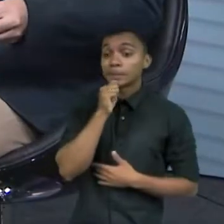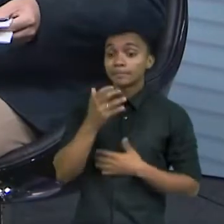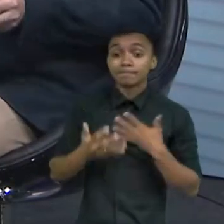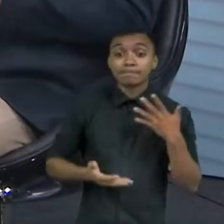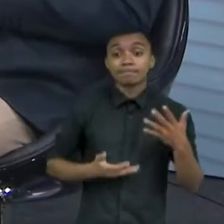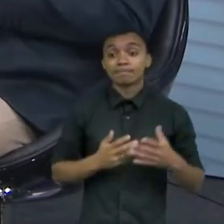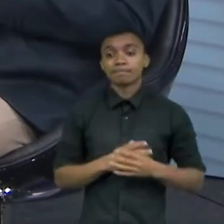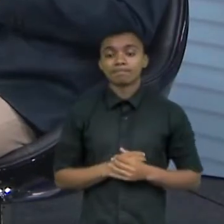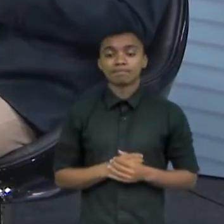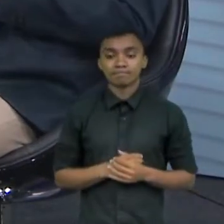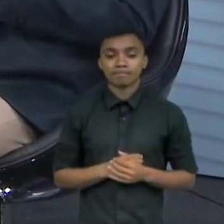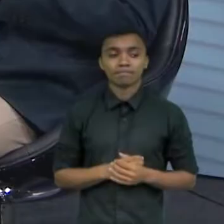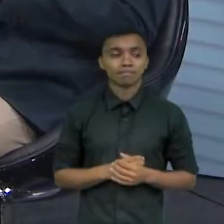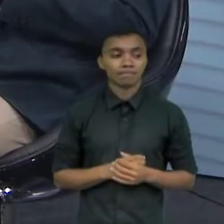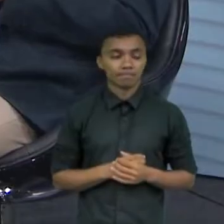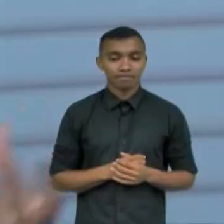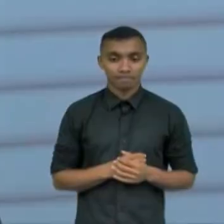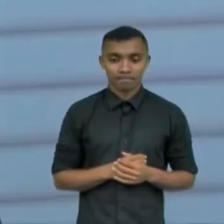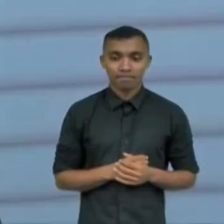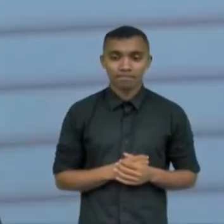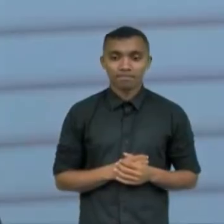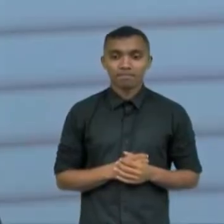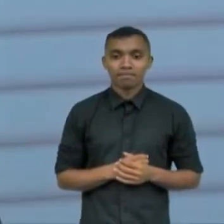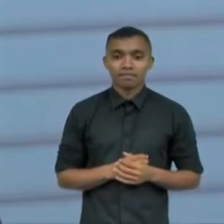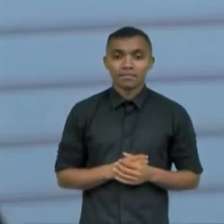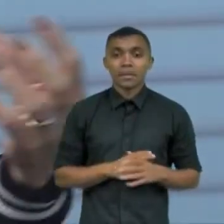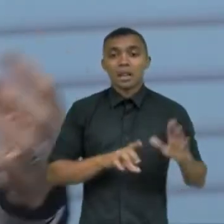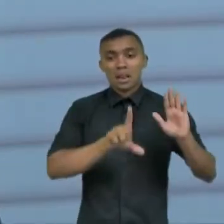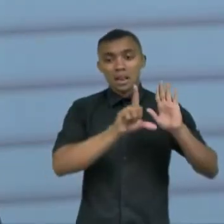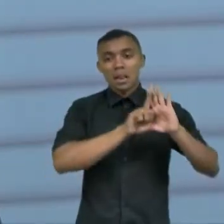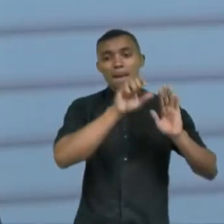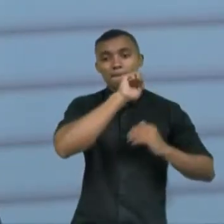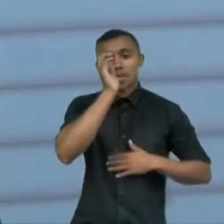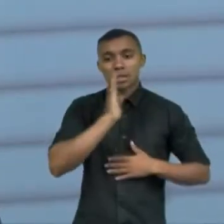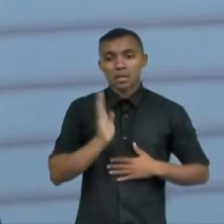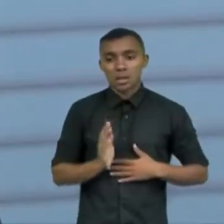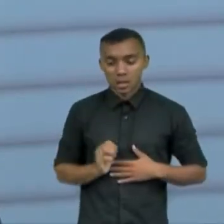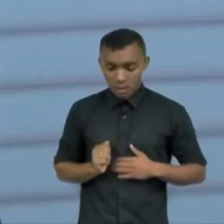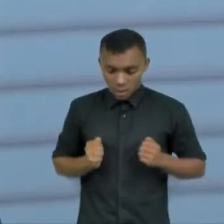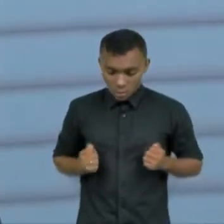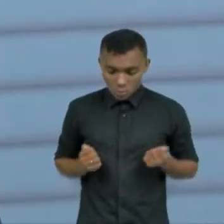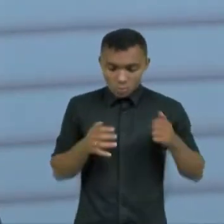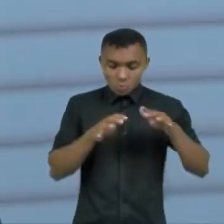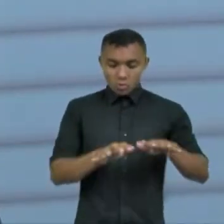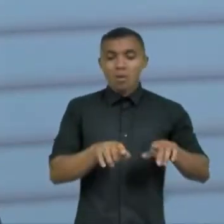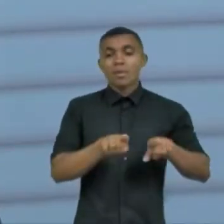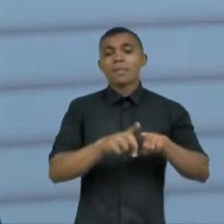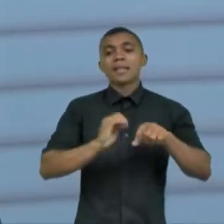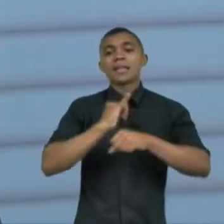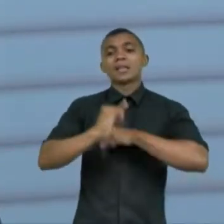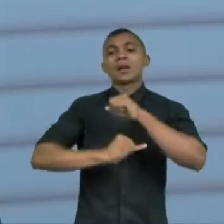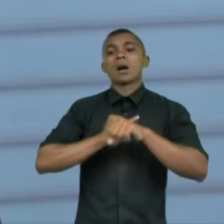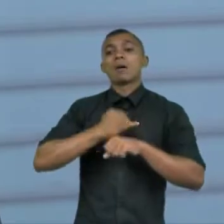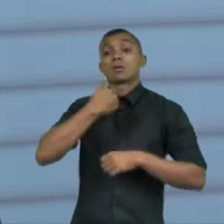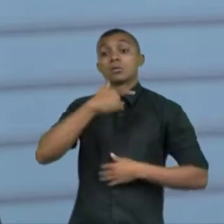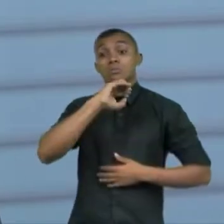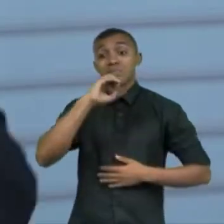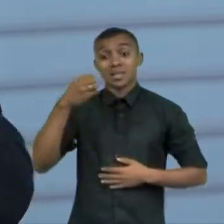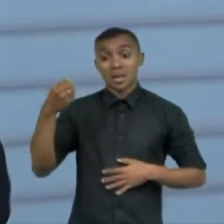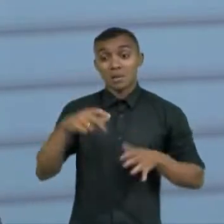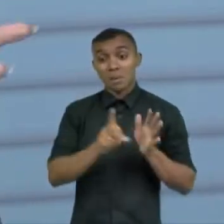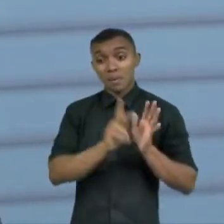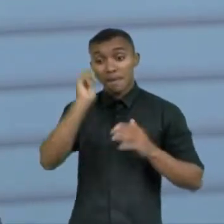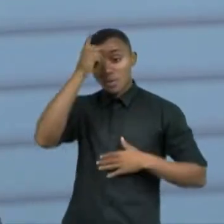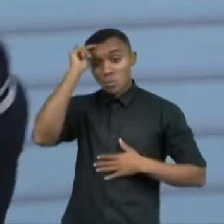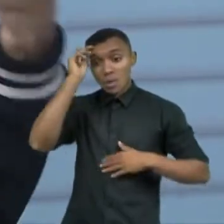a gente tem ainda além da lei brasileira de inclusão da convenção internacional de 2006 para pessoas